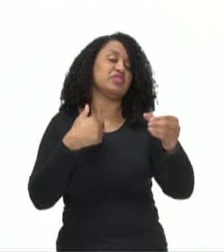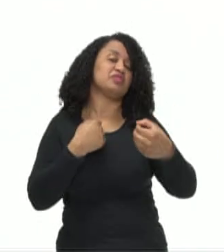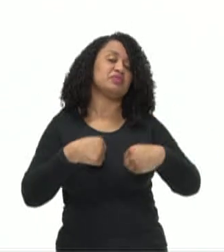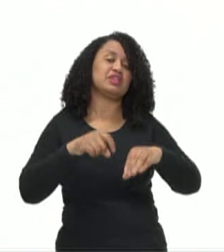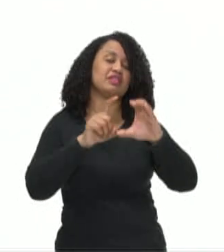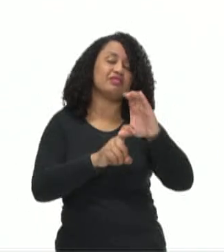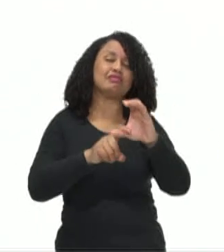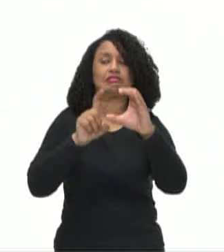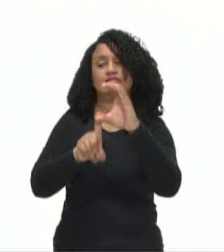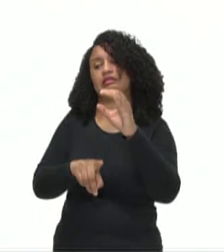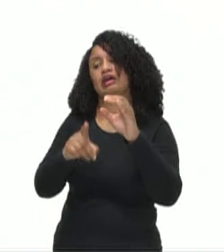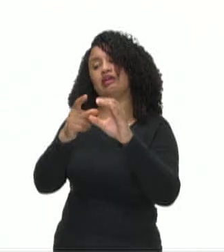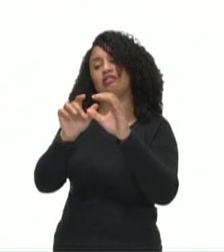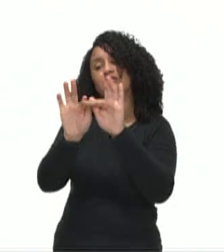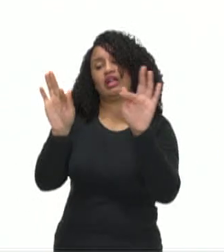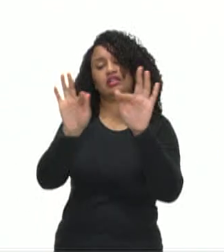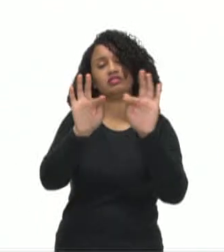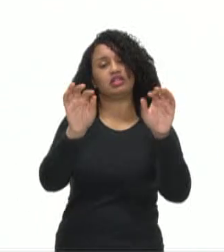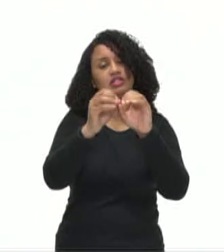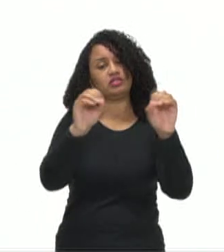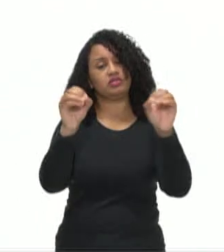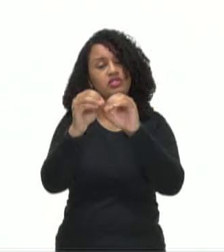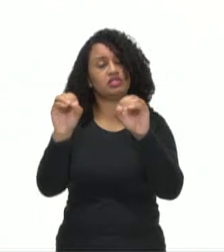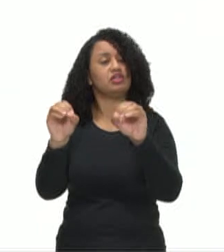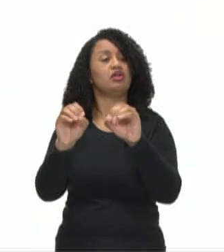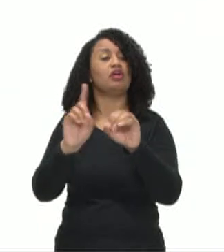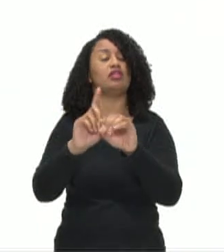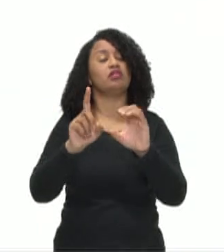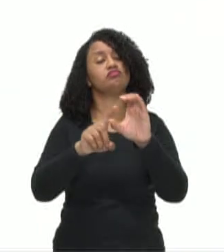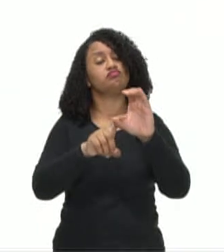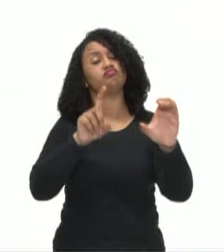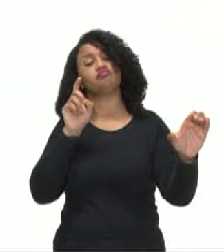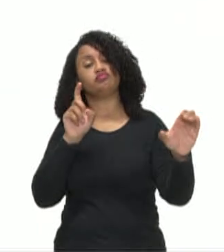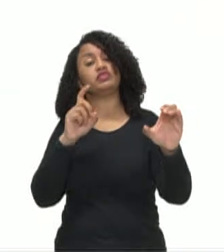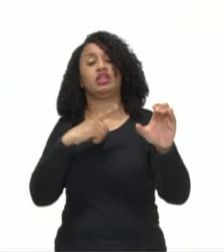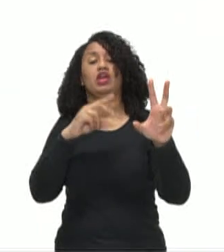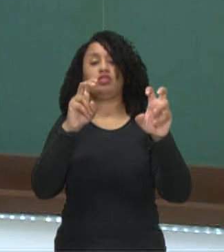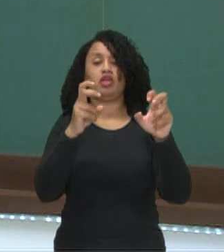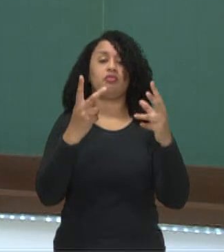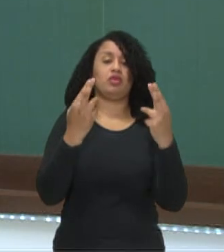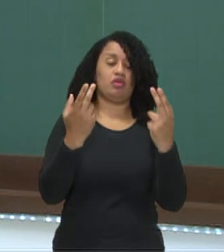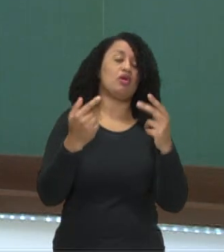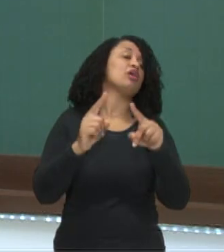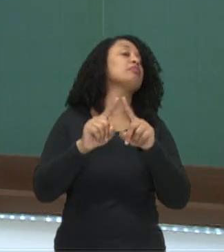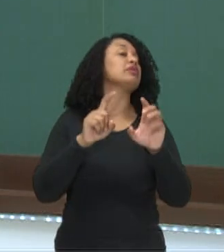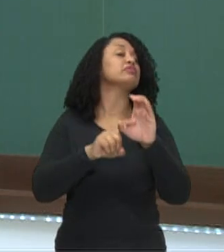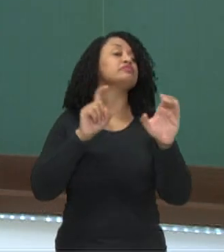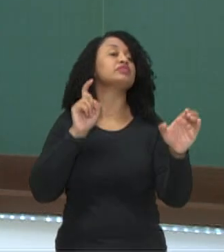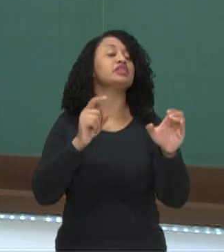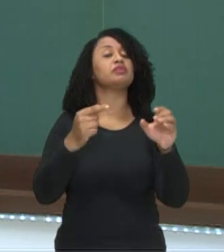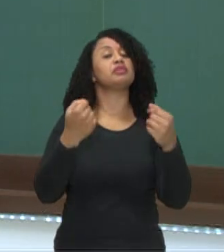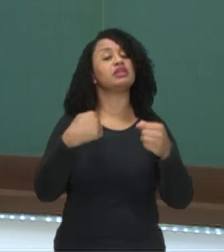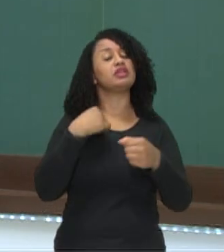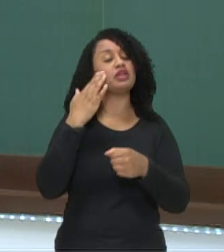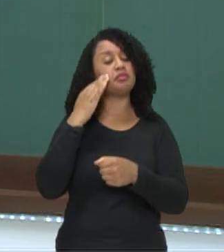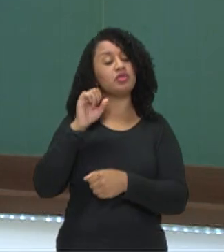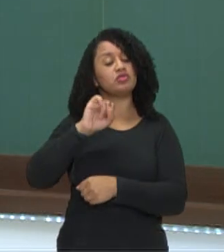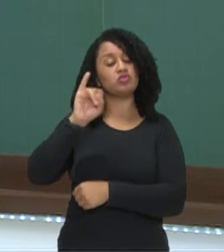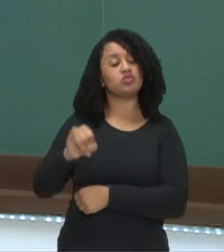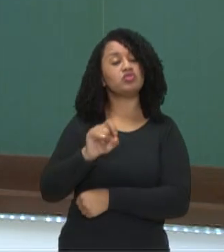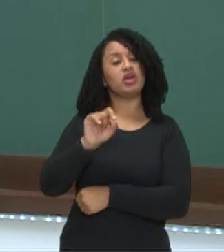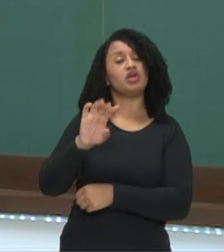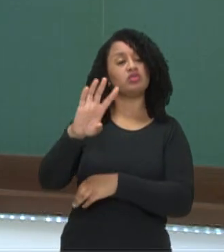elas não exercem função sintática em relação à outra. Cada oração aqui tem o seu sujeito e os seus